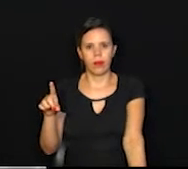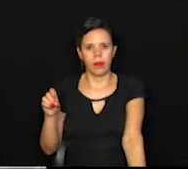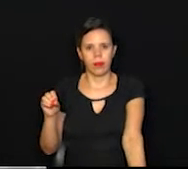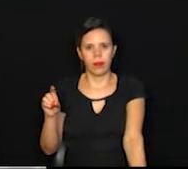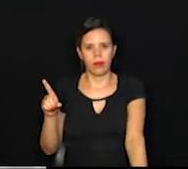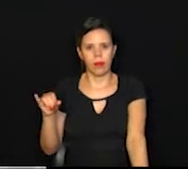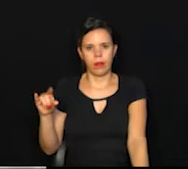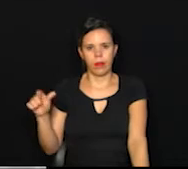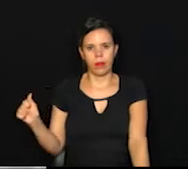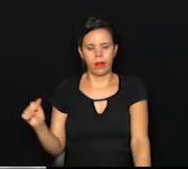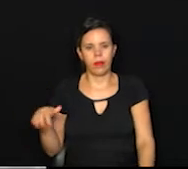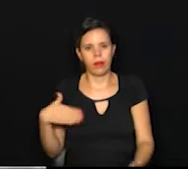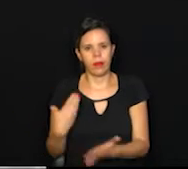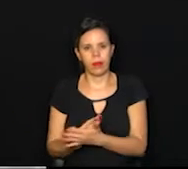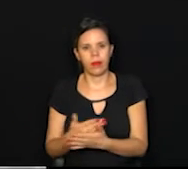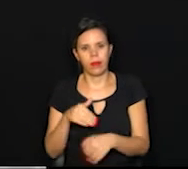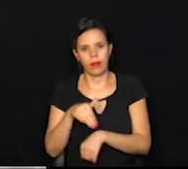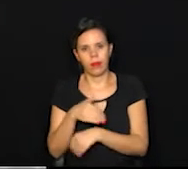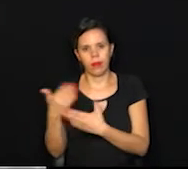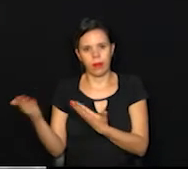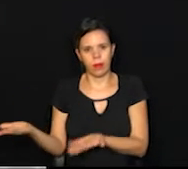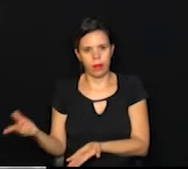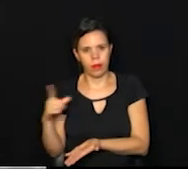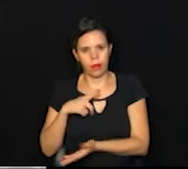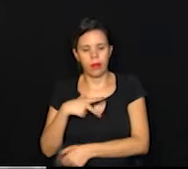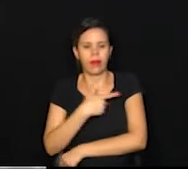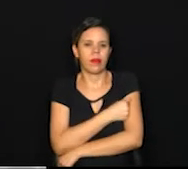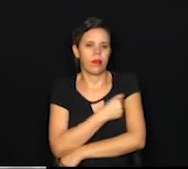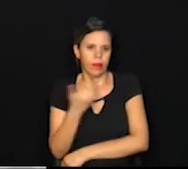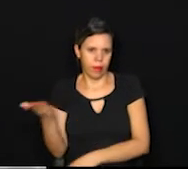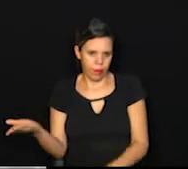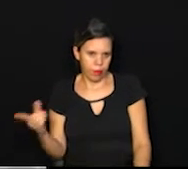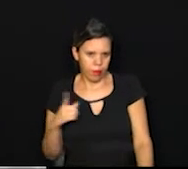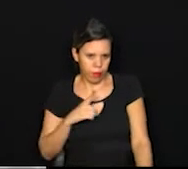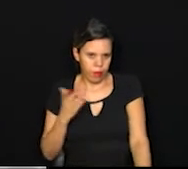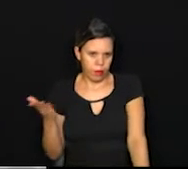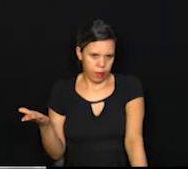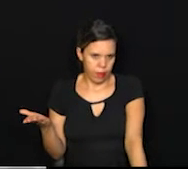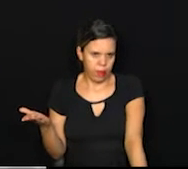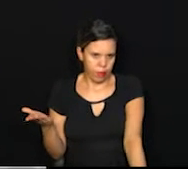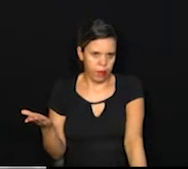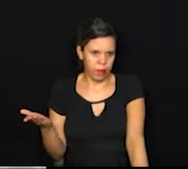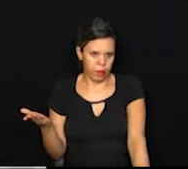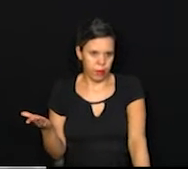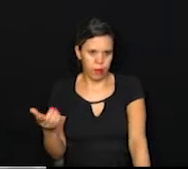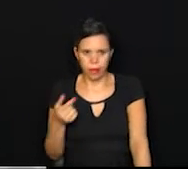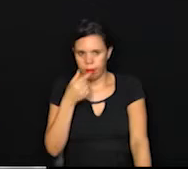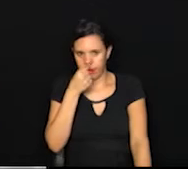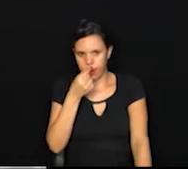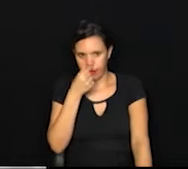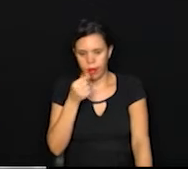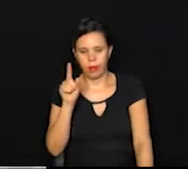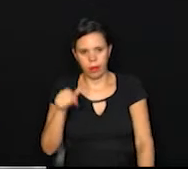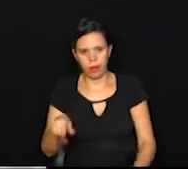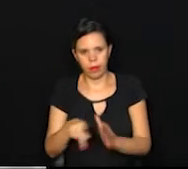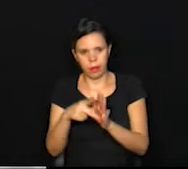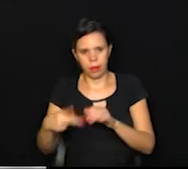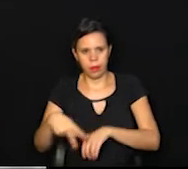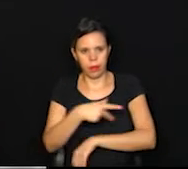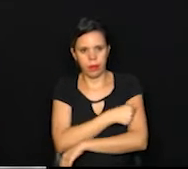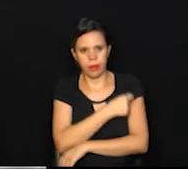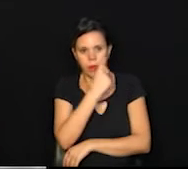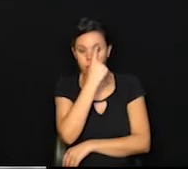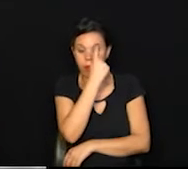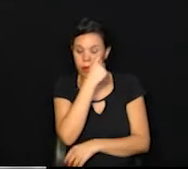que funciona, tem o endereço e está dizendo que tem vacina. Então, neste caso da influenza, não precisa agendar.